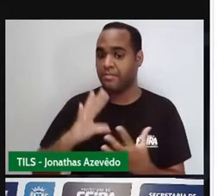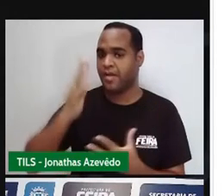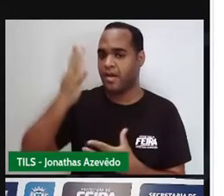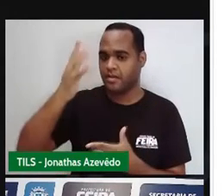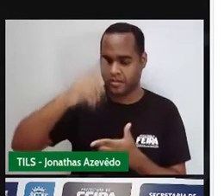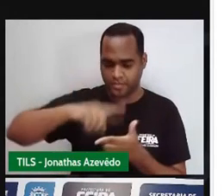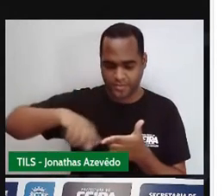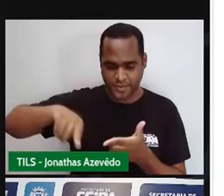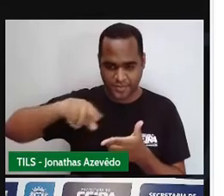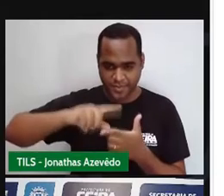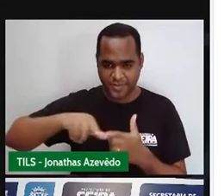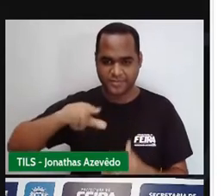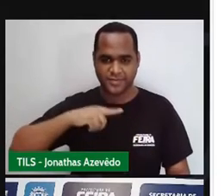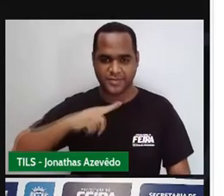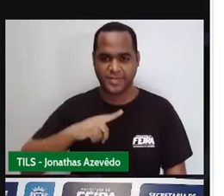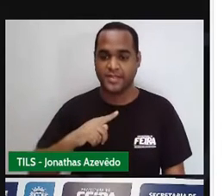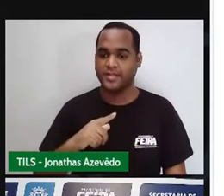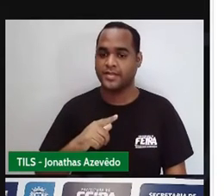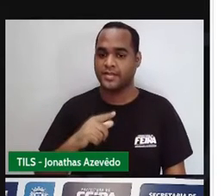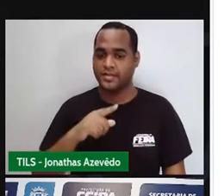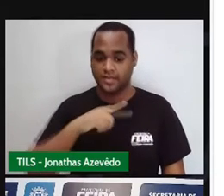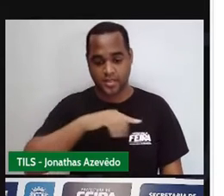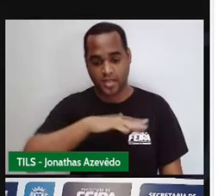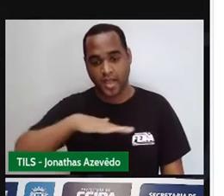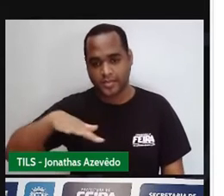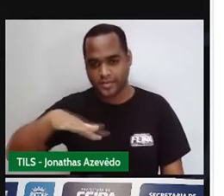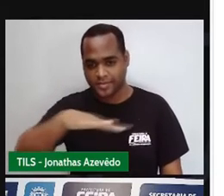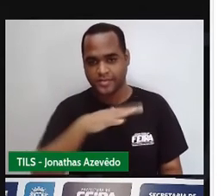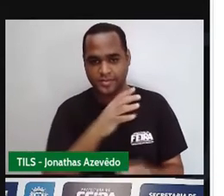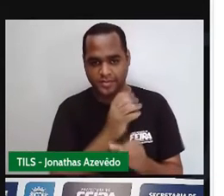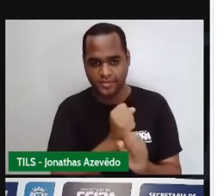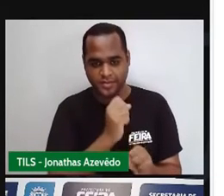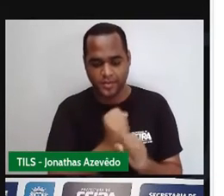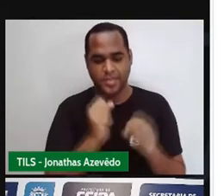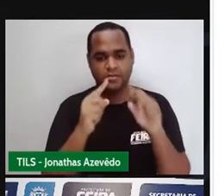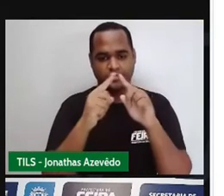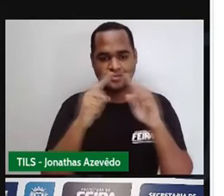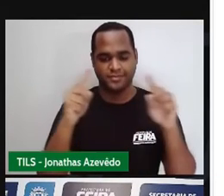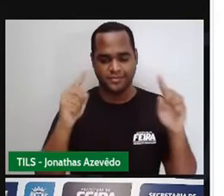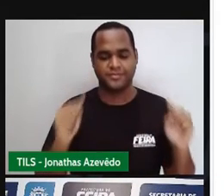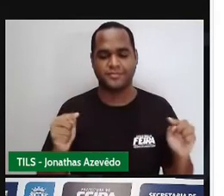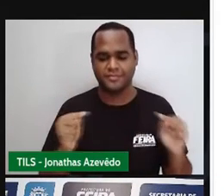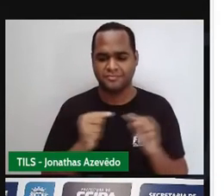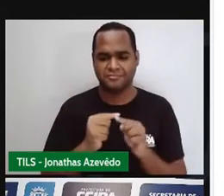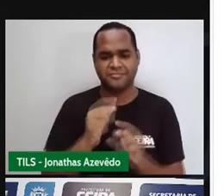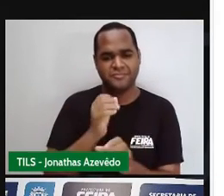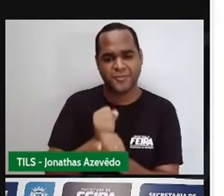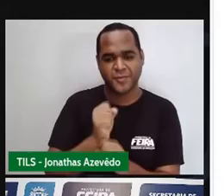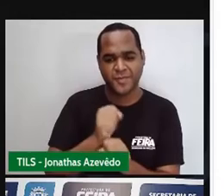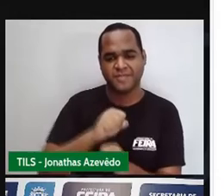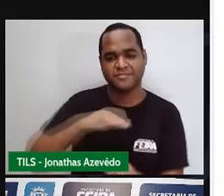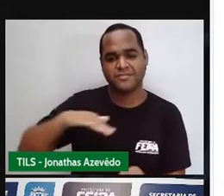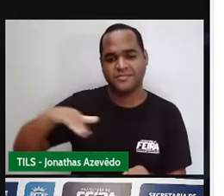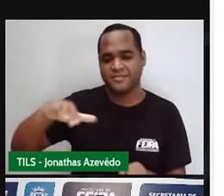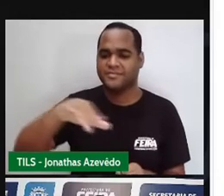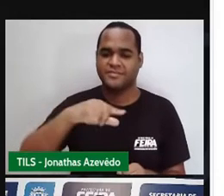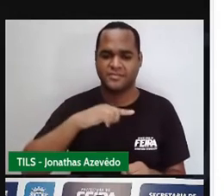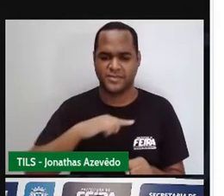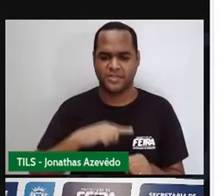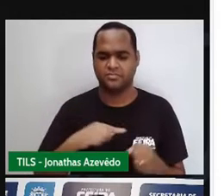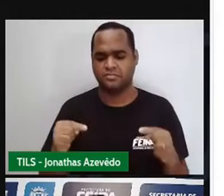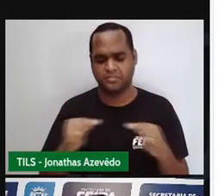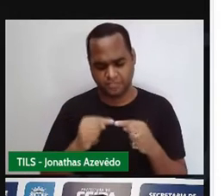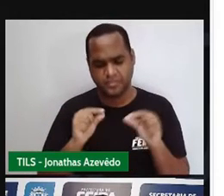a área dos dois triângulos ficou determinada dessa maneira? Por que que a área do triângulo vai ficar desse